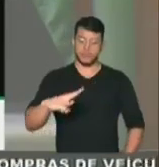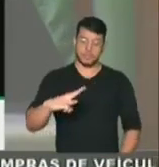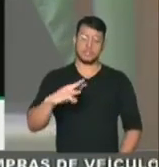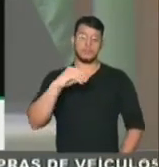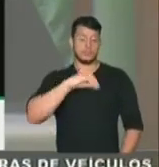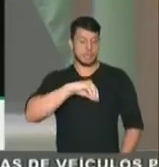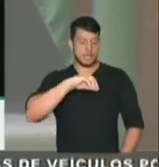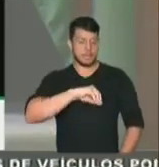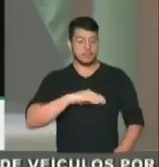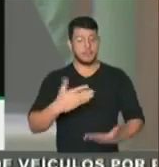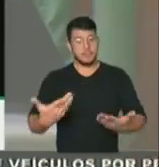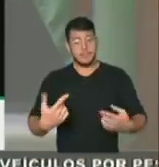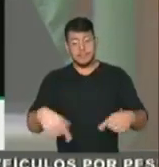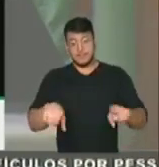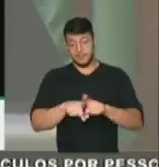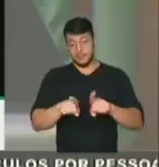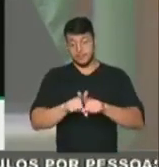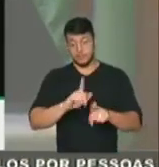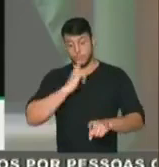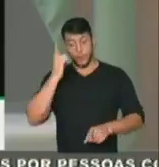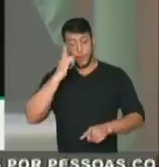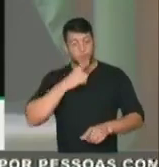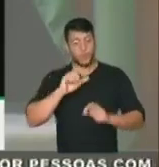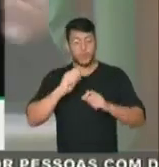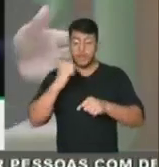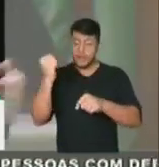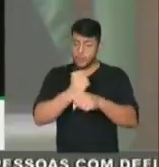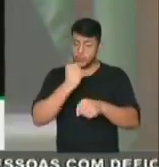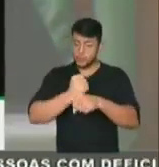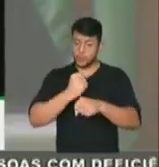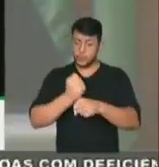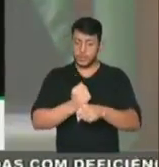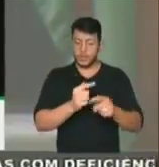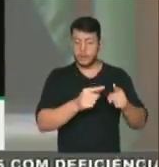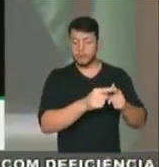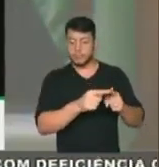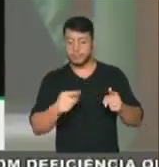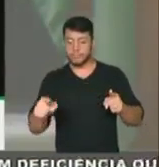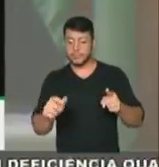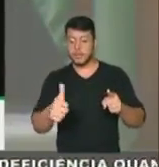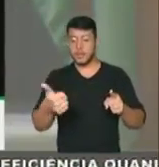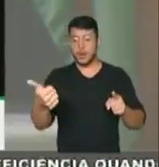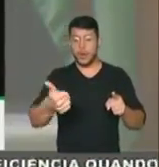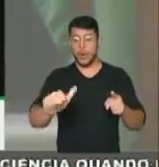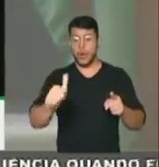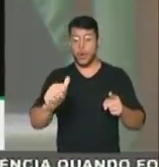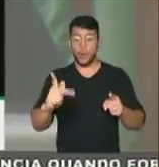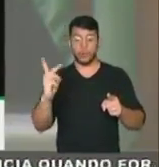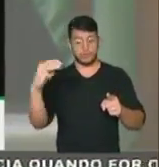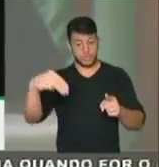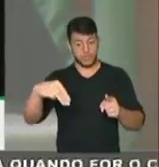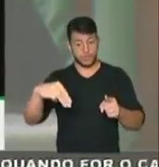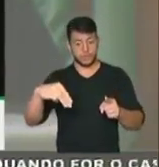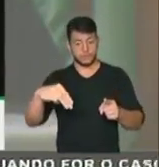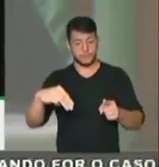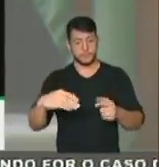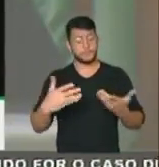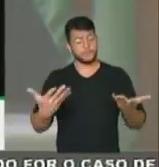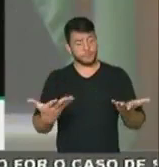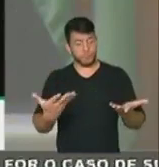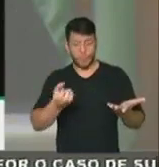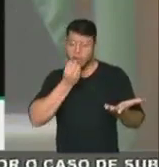por exemplo, de Conceição das Crioulas para Salgueiro, são 11 quilômetros para chegar na BR-116. Quero